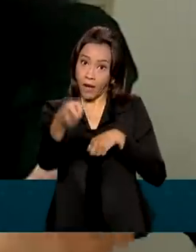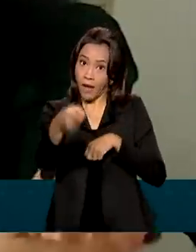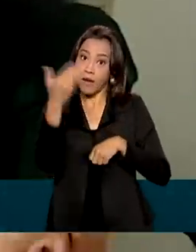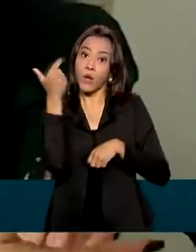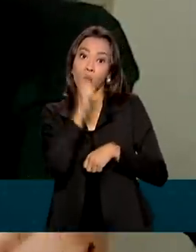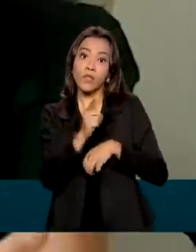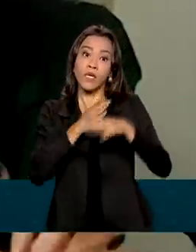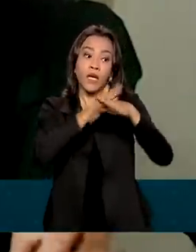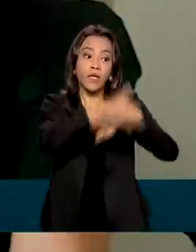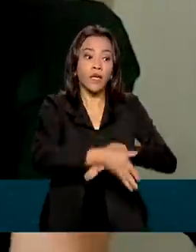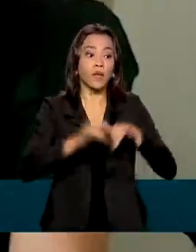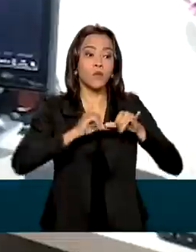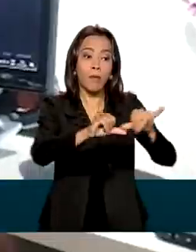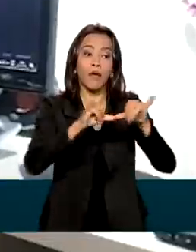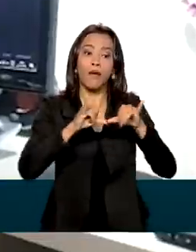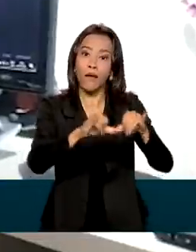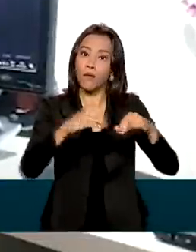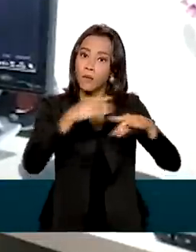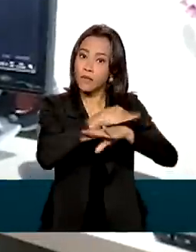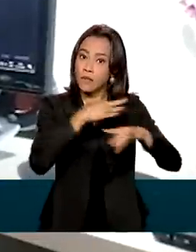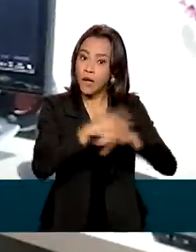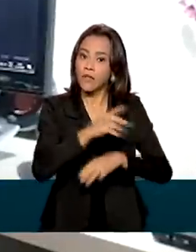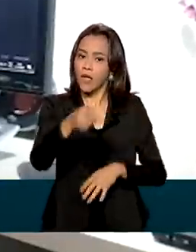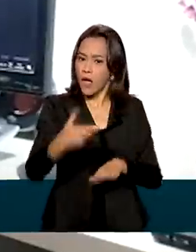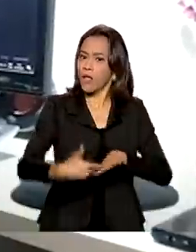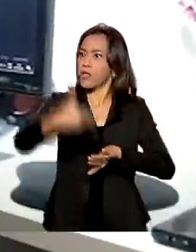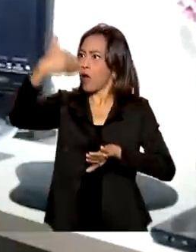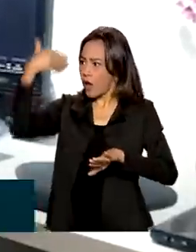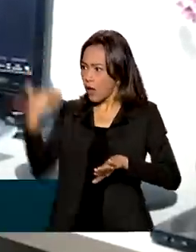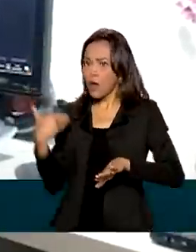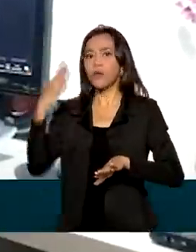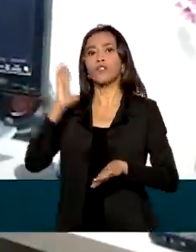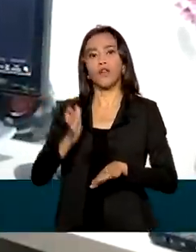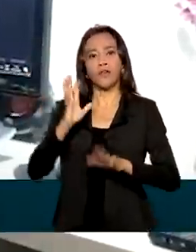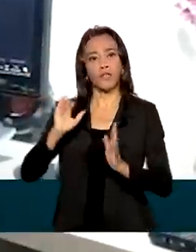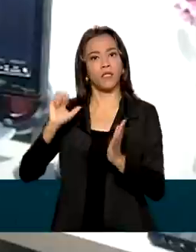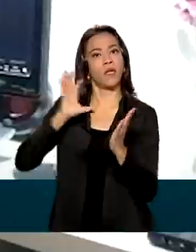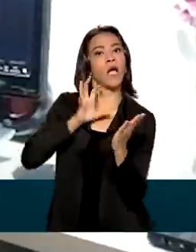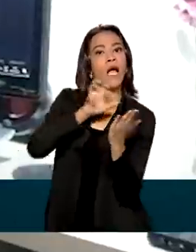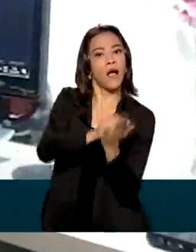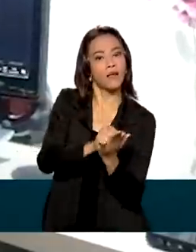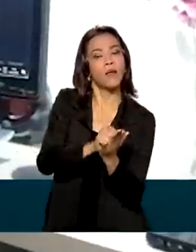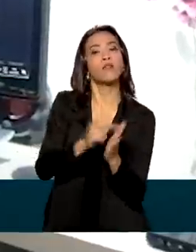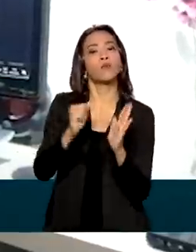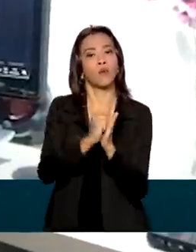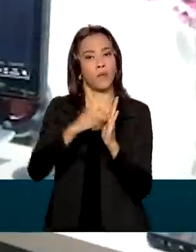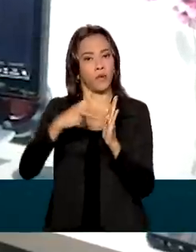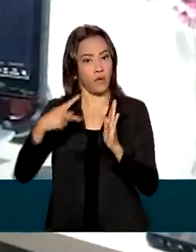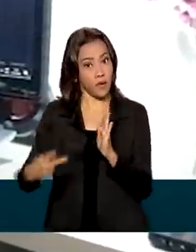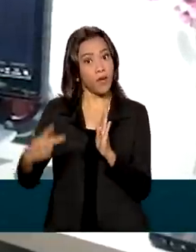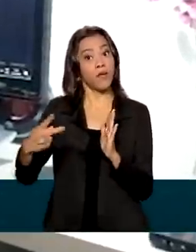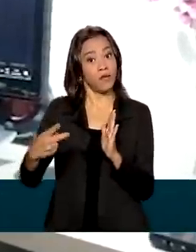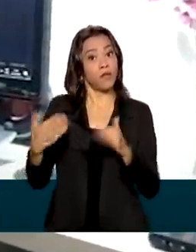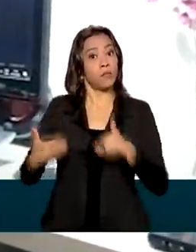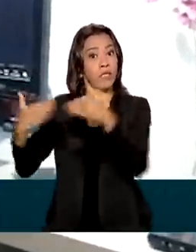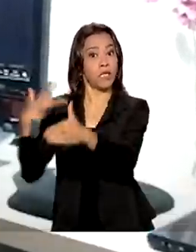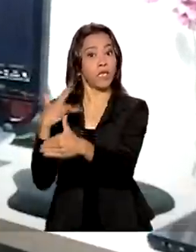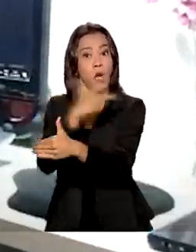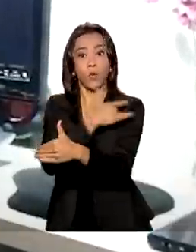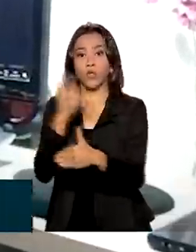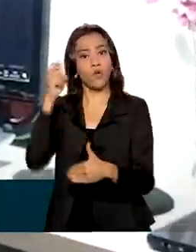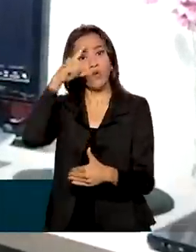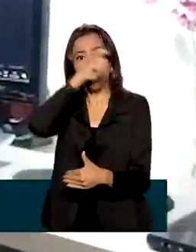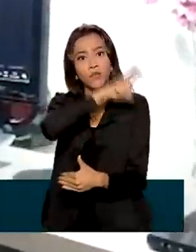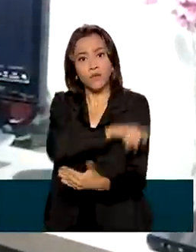em um supermercado da cidade. Ela já havia feito o cadastro no aplicativo do Ministério da Saúde e não teve dificuldades